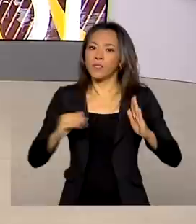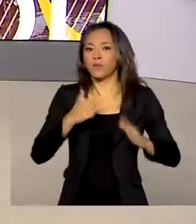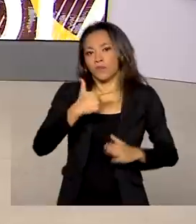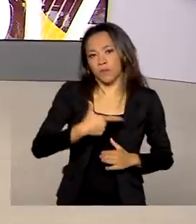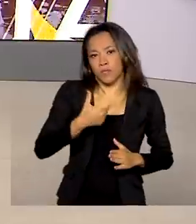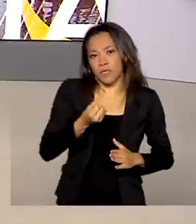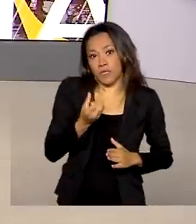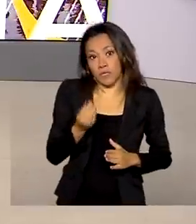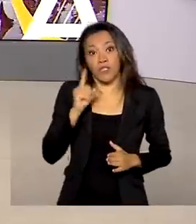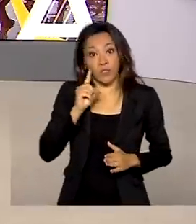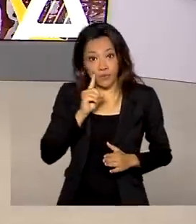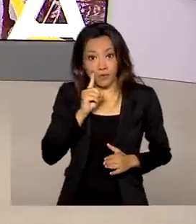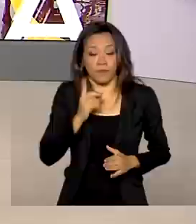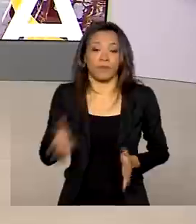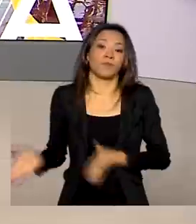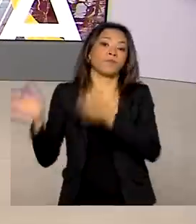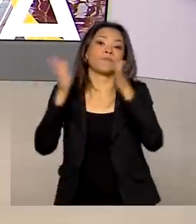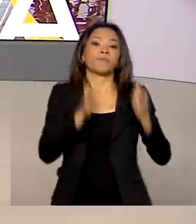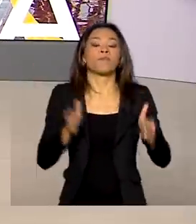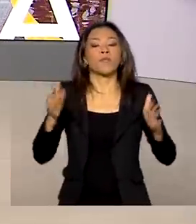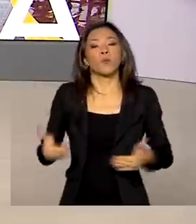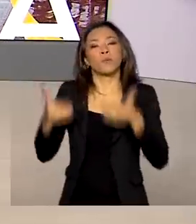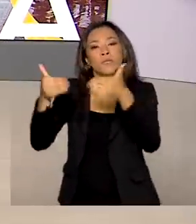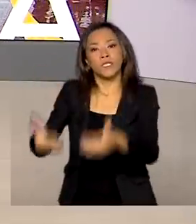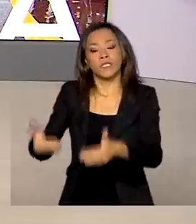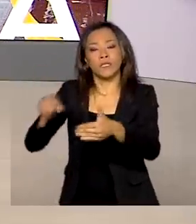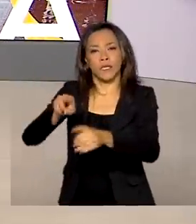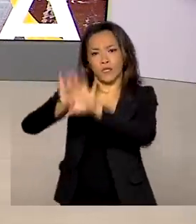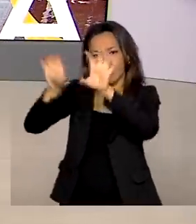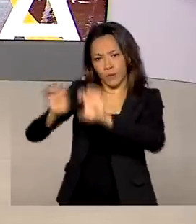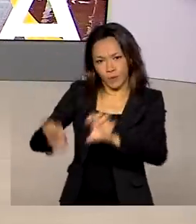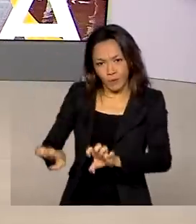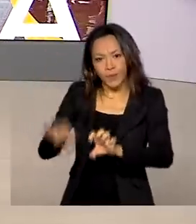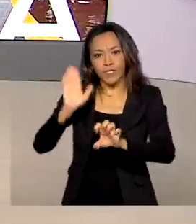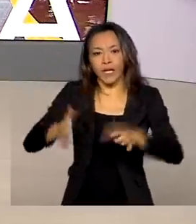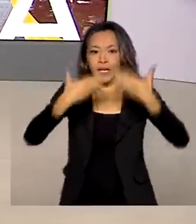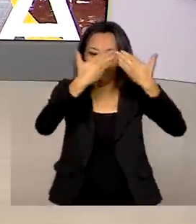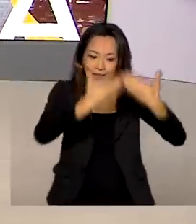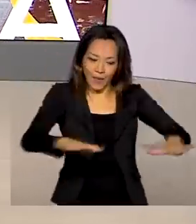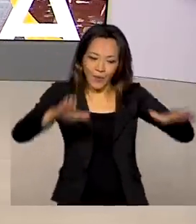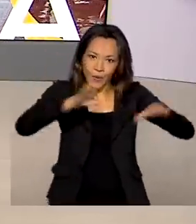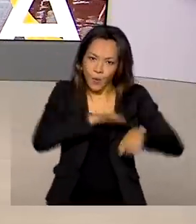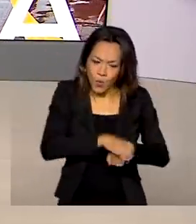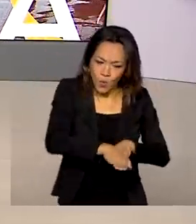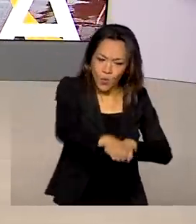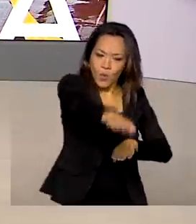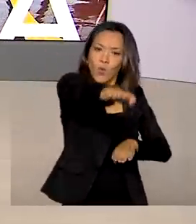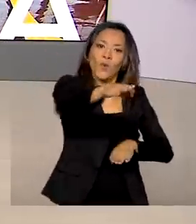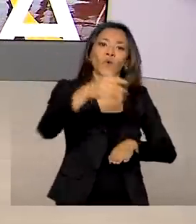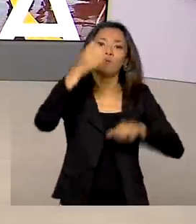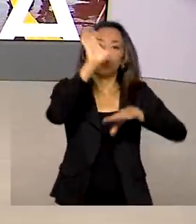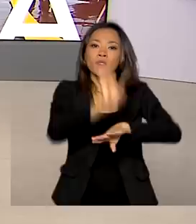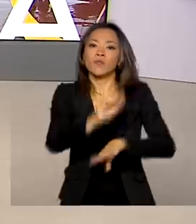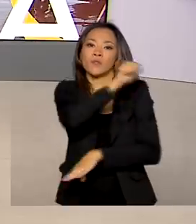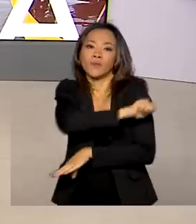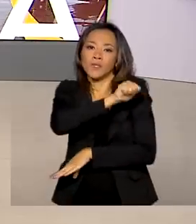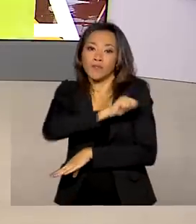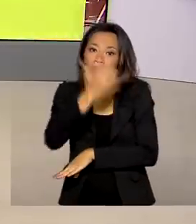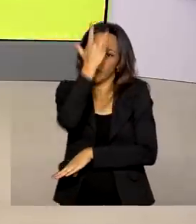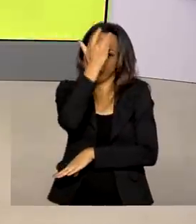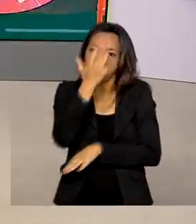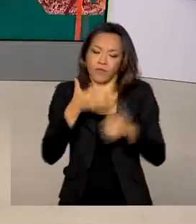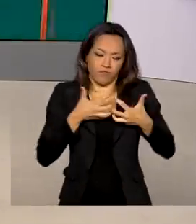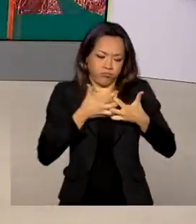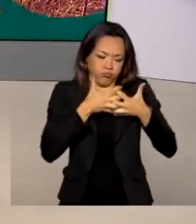O Ministério da Infraestrutura inaugurou a Avenida Portuária, no Rio de Janeiro. A pista vai facilitar o transporte de cargas